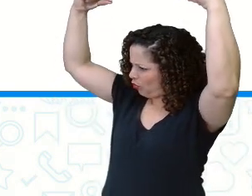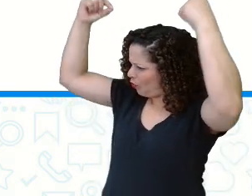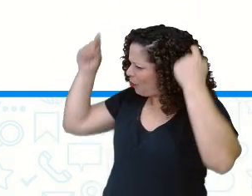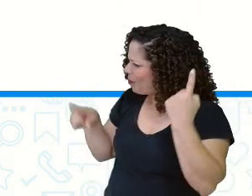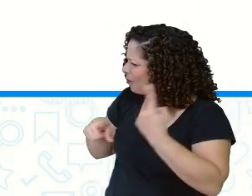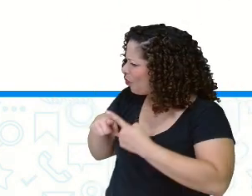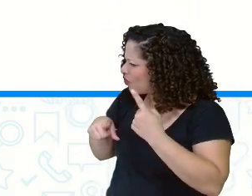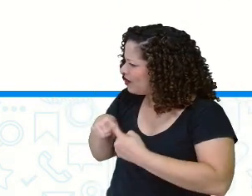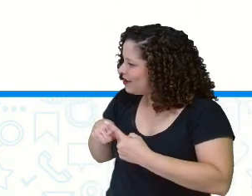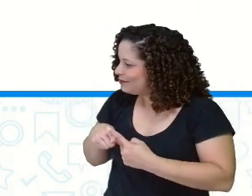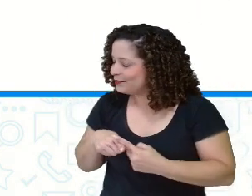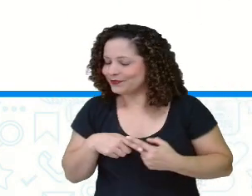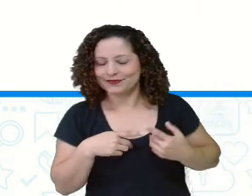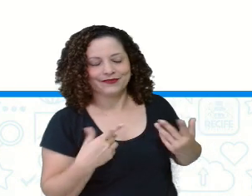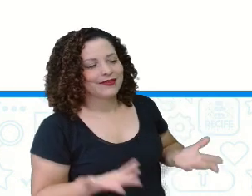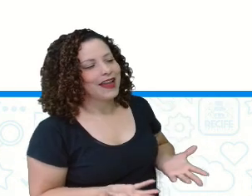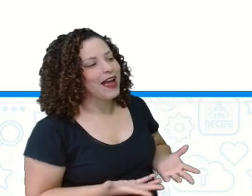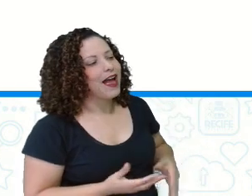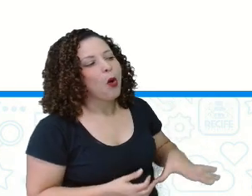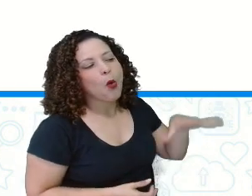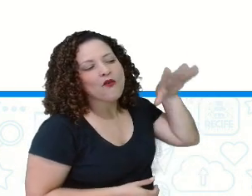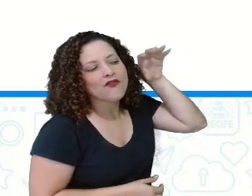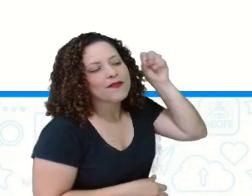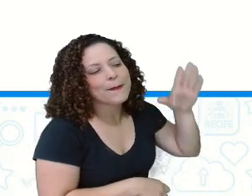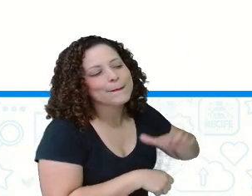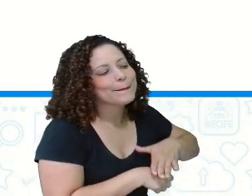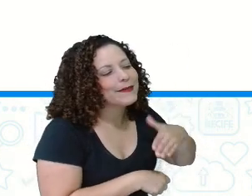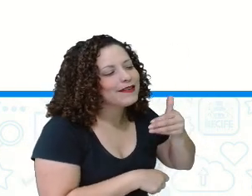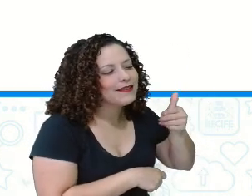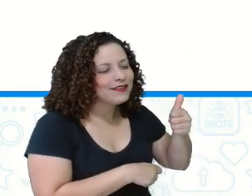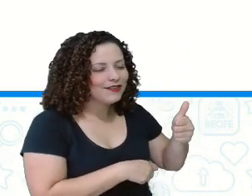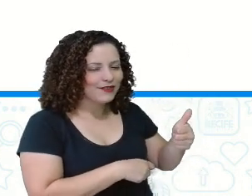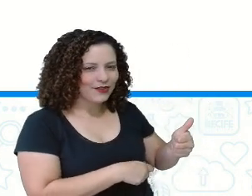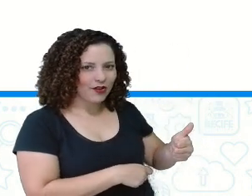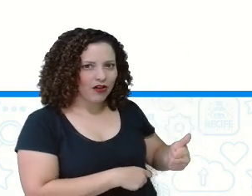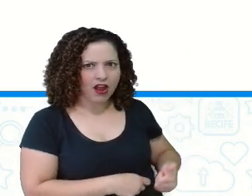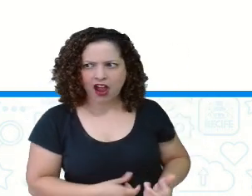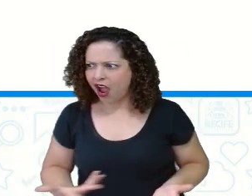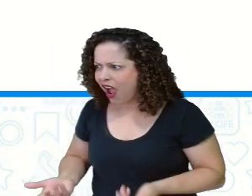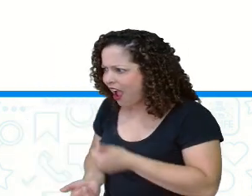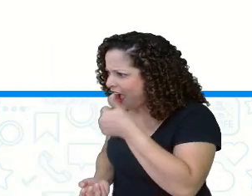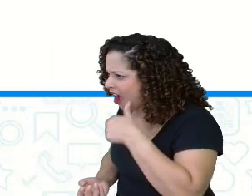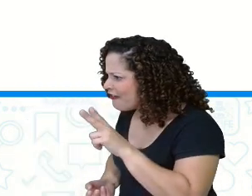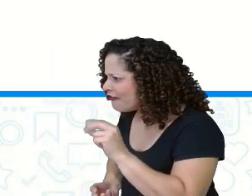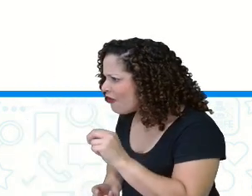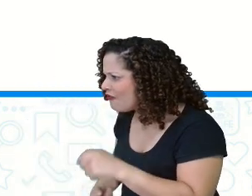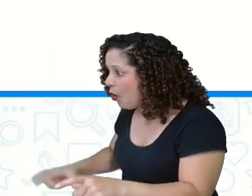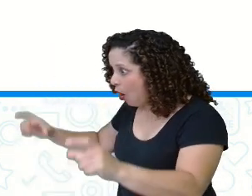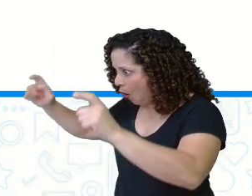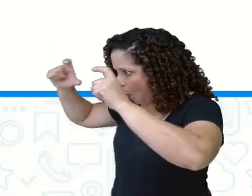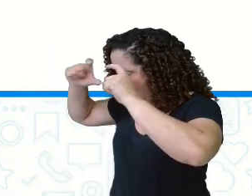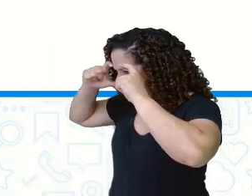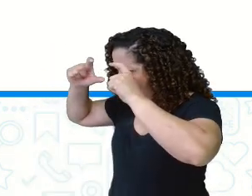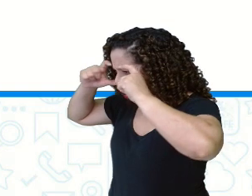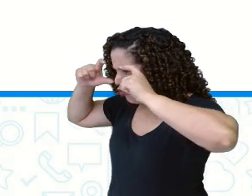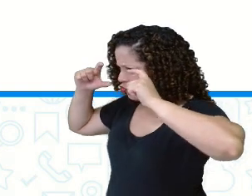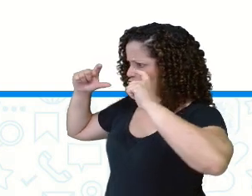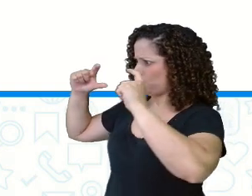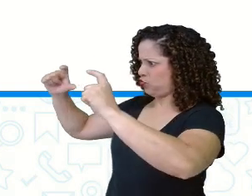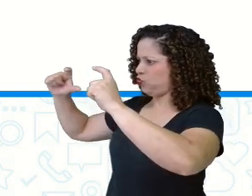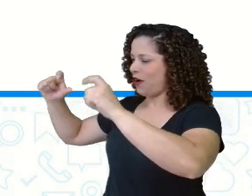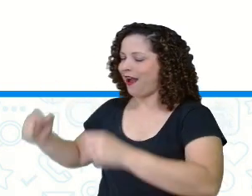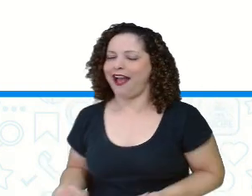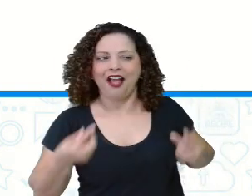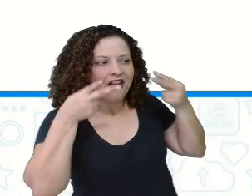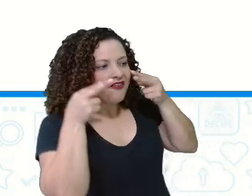Aí o lobo faz, é para ouvi-la melhor. Que olhos grande você tem? É para